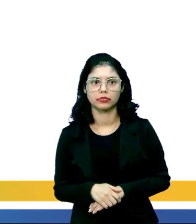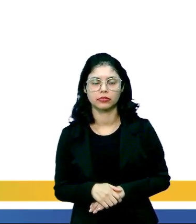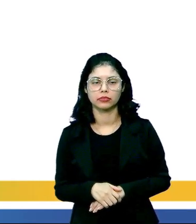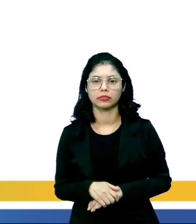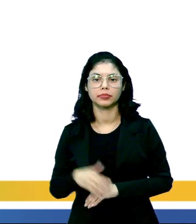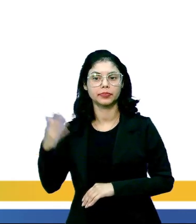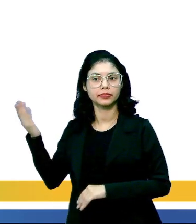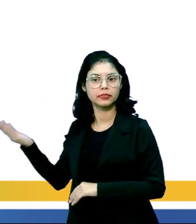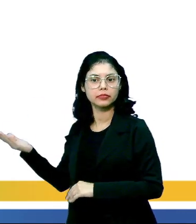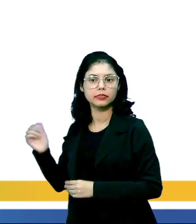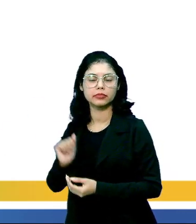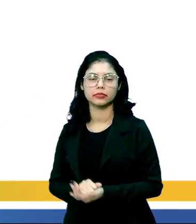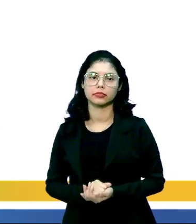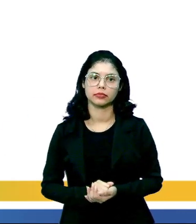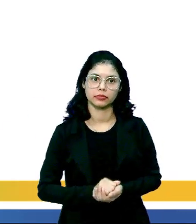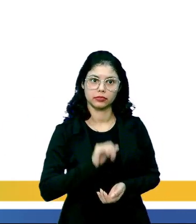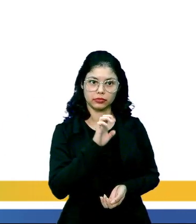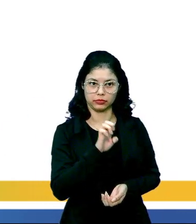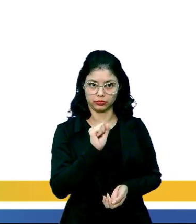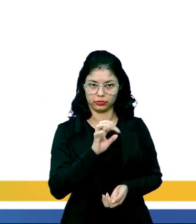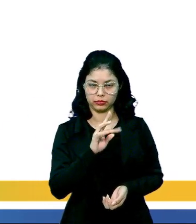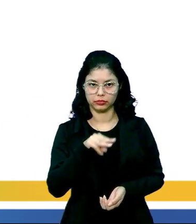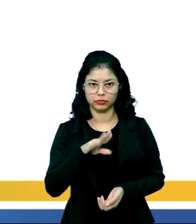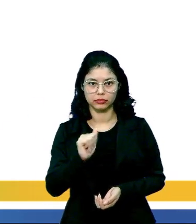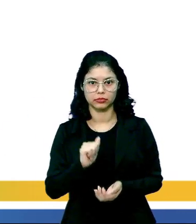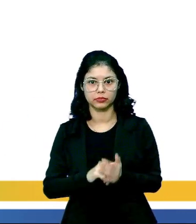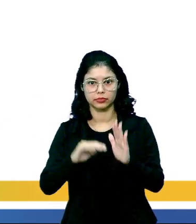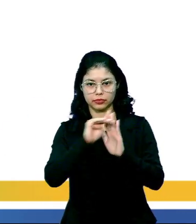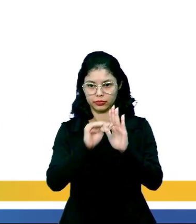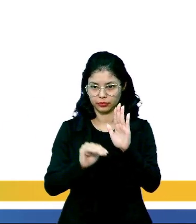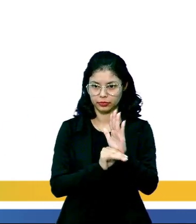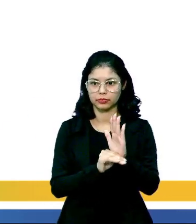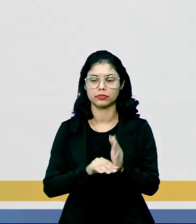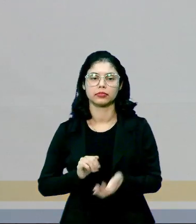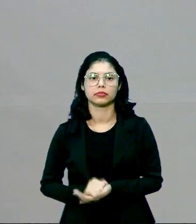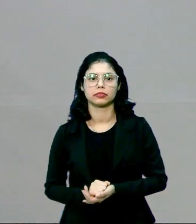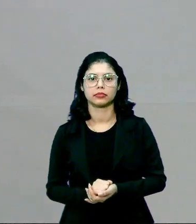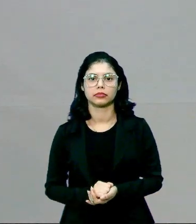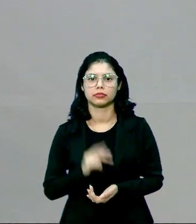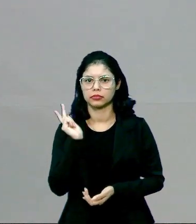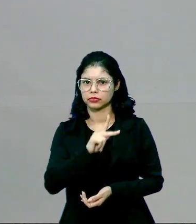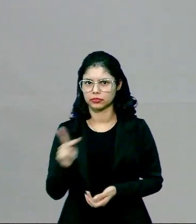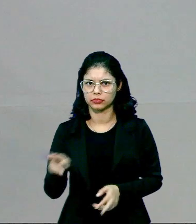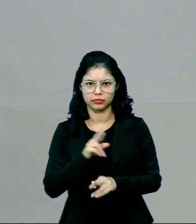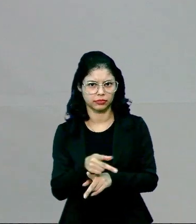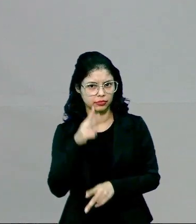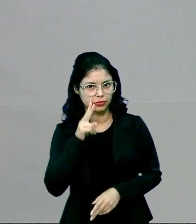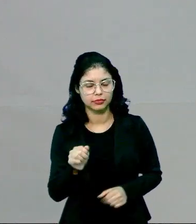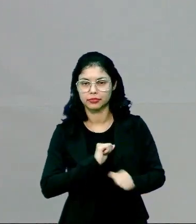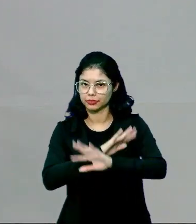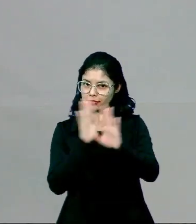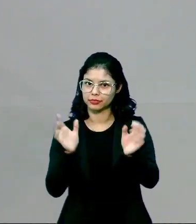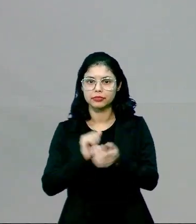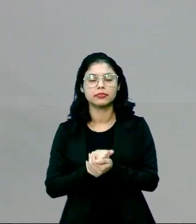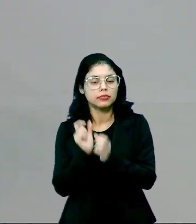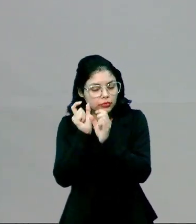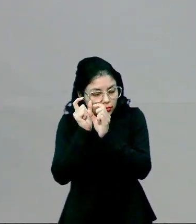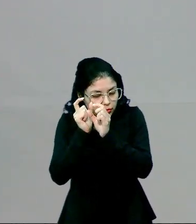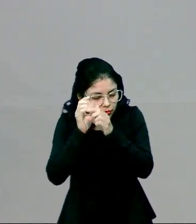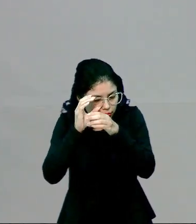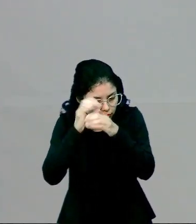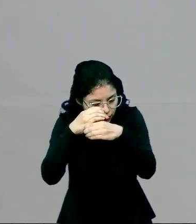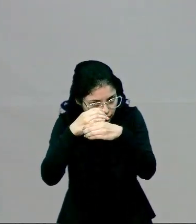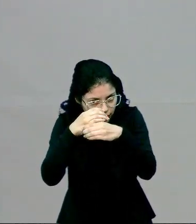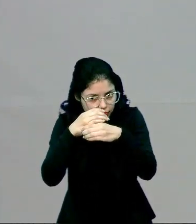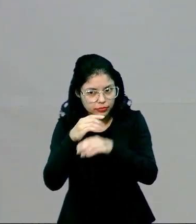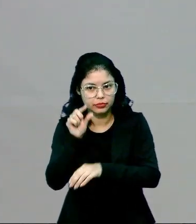E olha lá, isso aqui é um estômato. É o que fica abaixo da planta. Professora, eu não vejo nada disso na planta. É claro que não, porque elas são células,